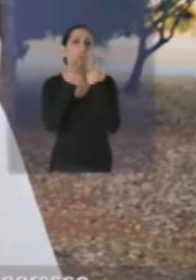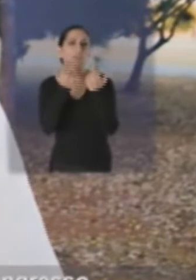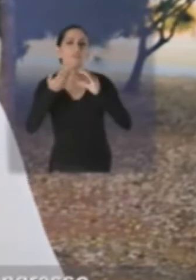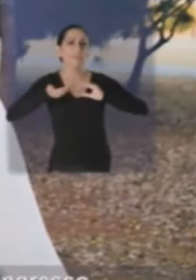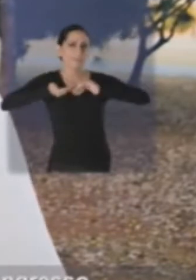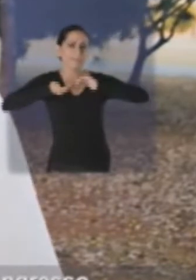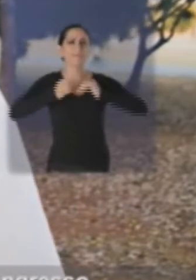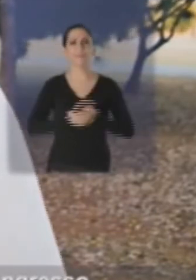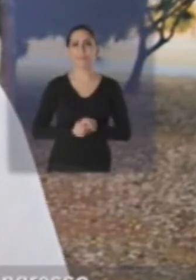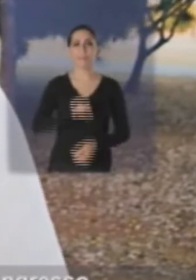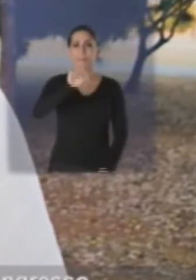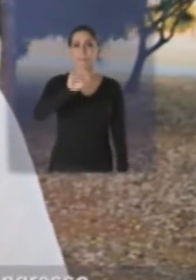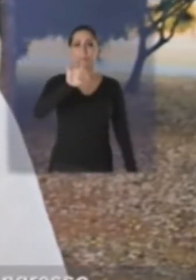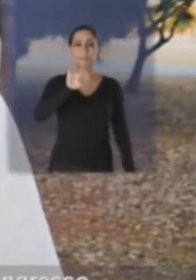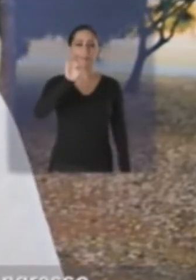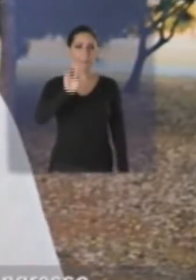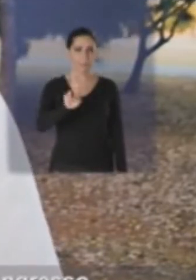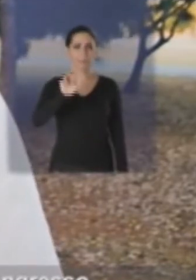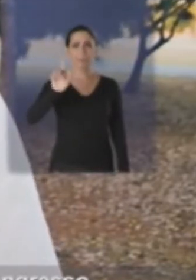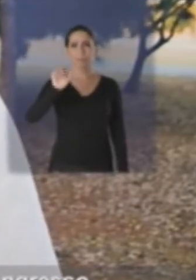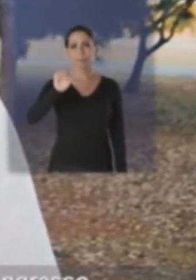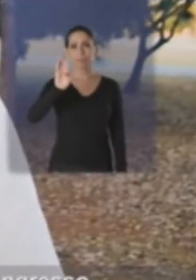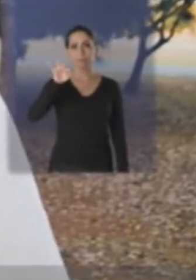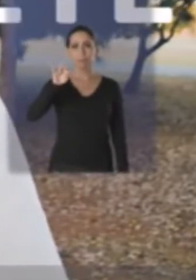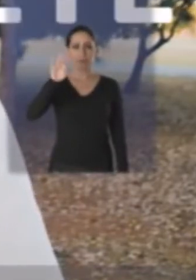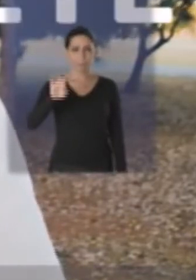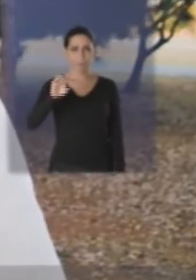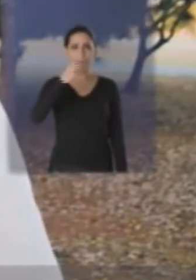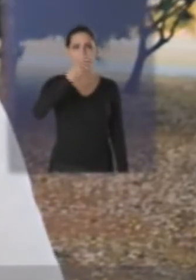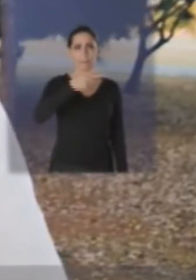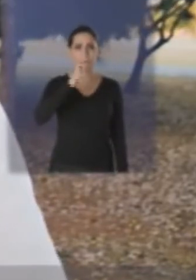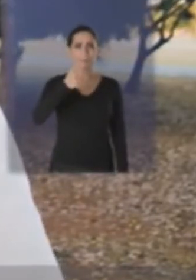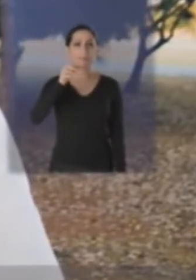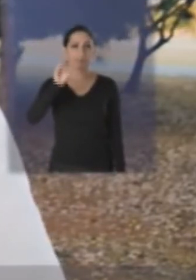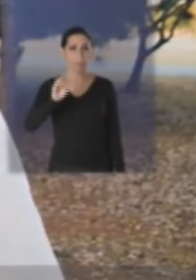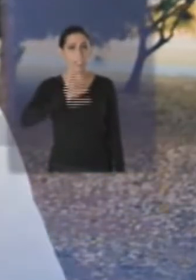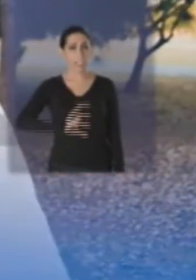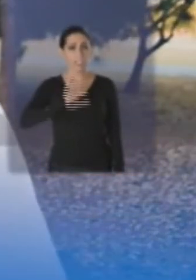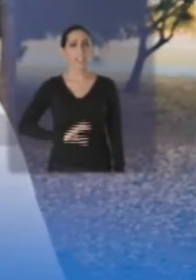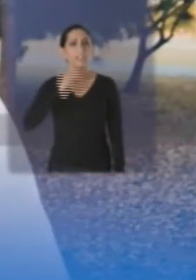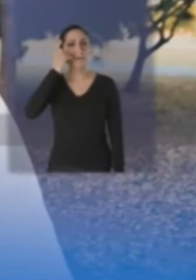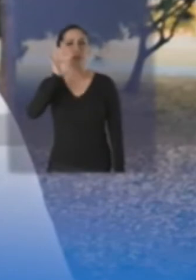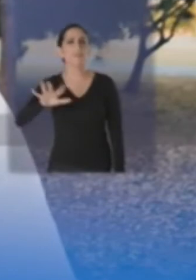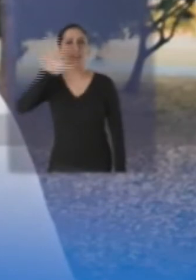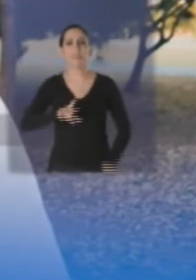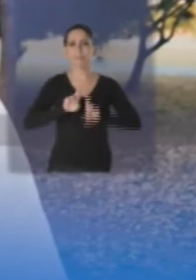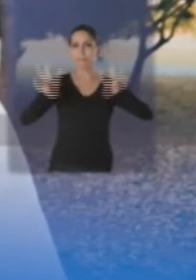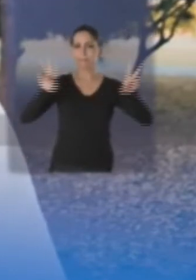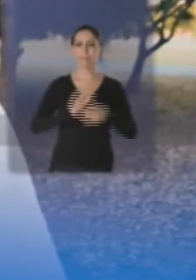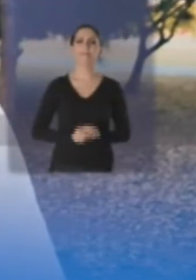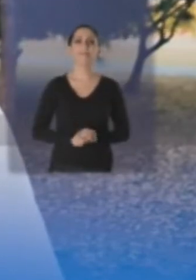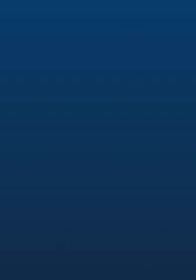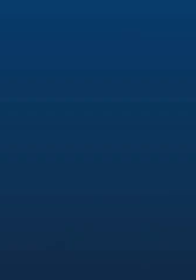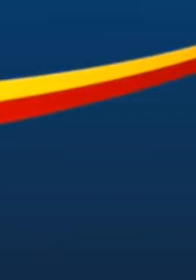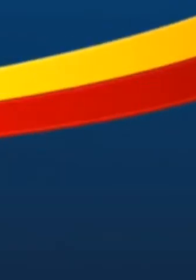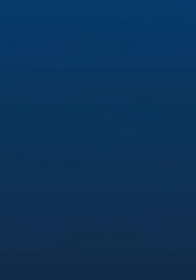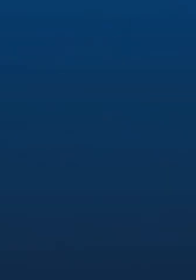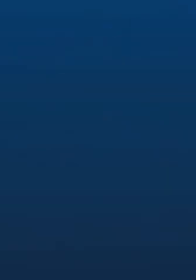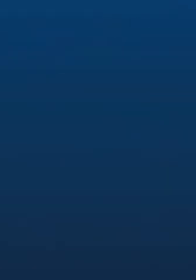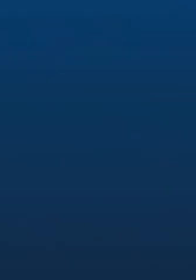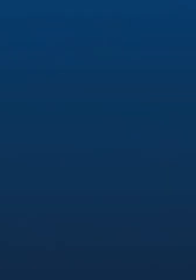deputado só, e ainda ter um aplicativo para poder participar das votações no Congresso. Seu gabinete 4510, uma candidatura a deputado federal diferente.